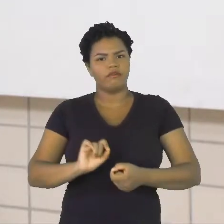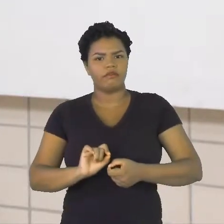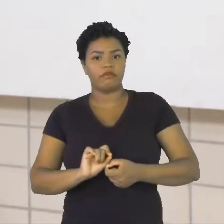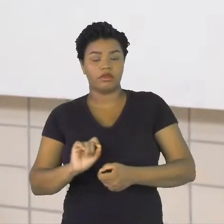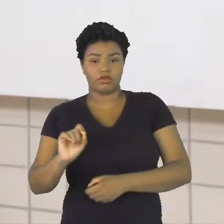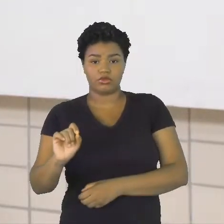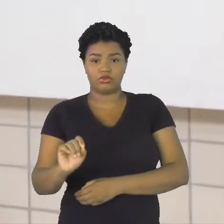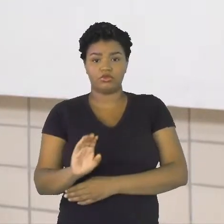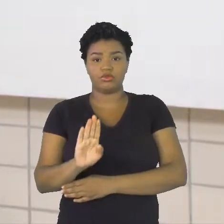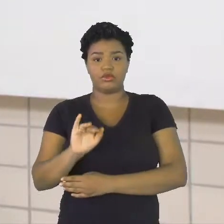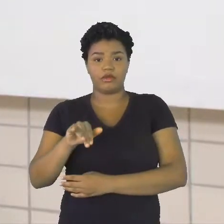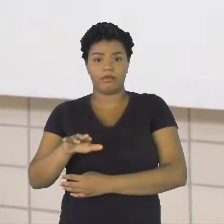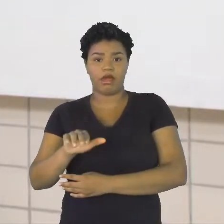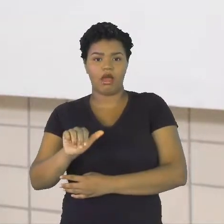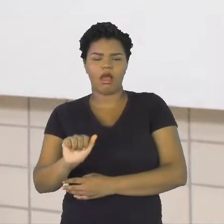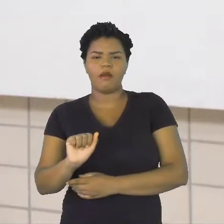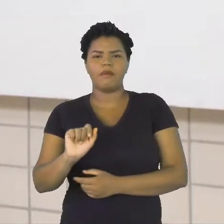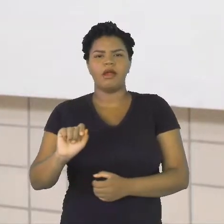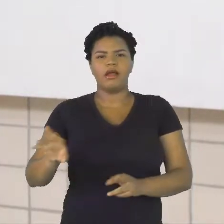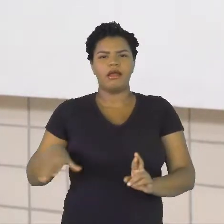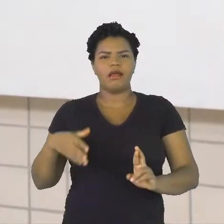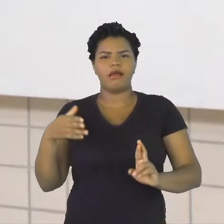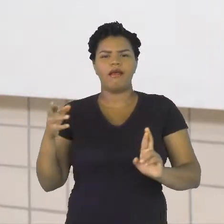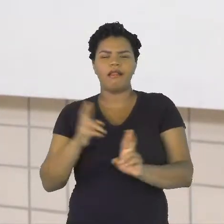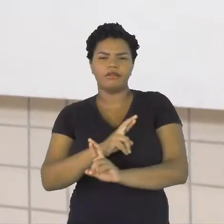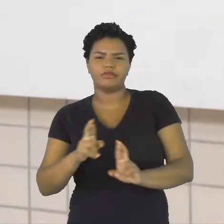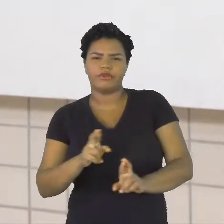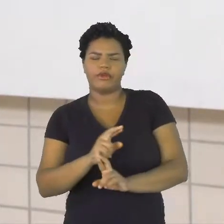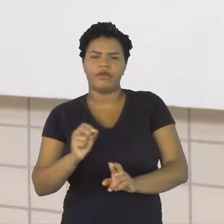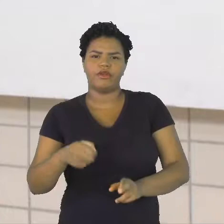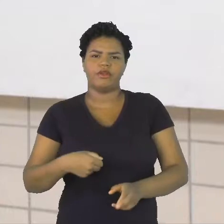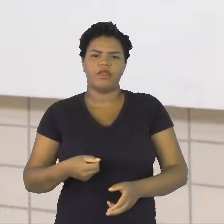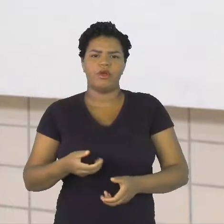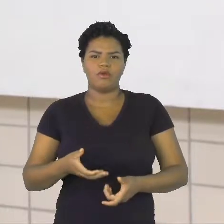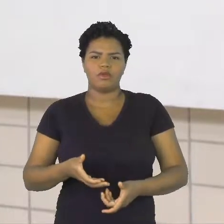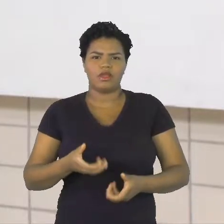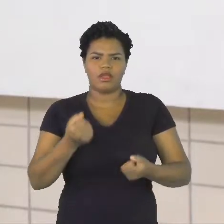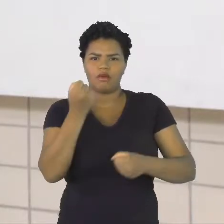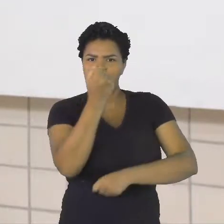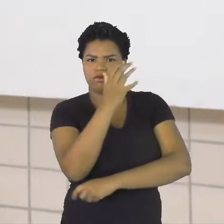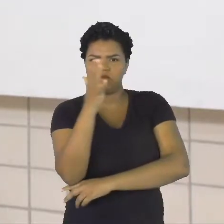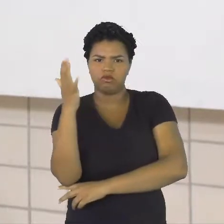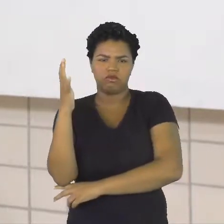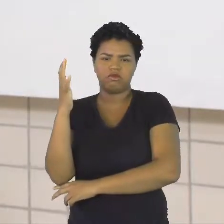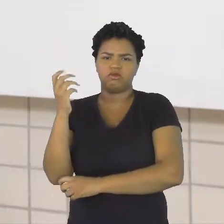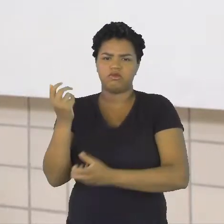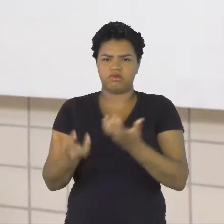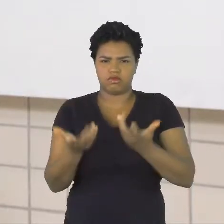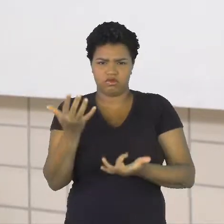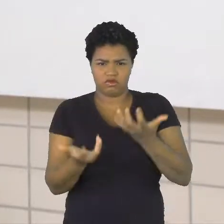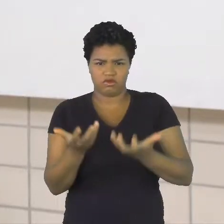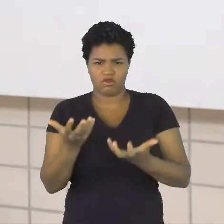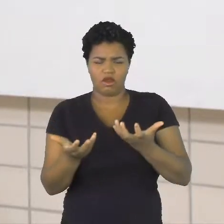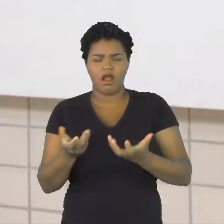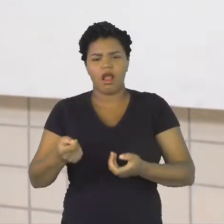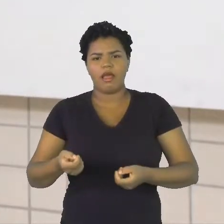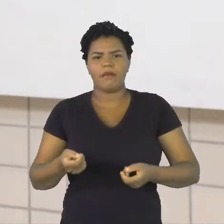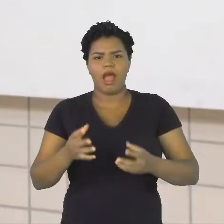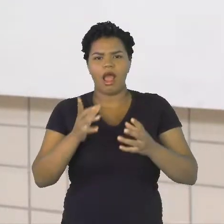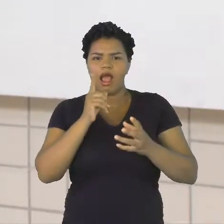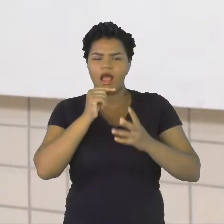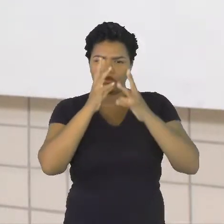ao combate a incêndios florestais, ao tráfico de animais. Vimos também que o IBAMA